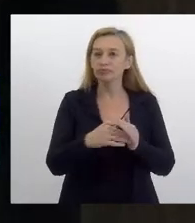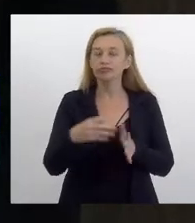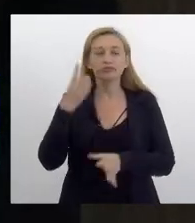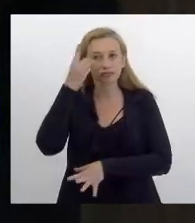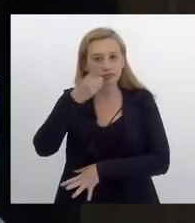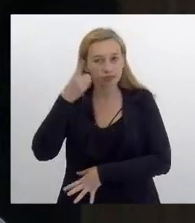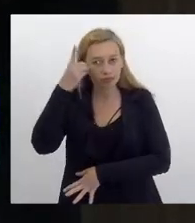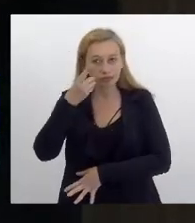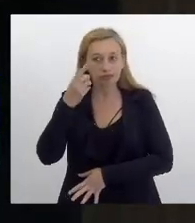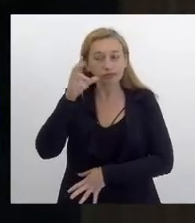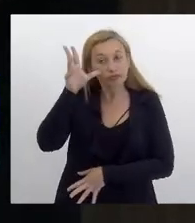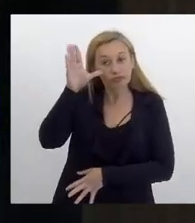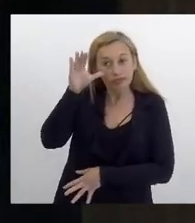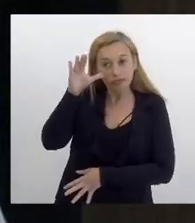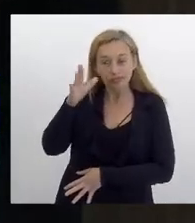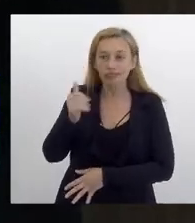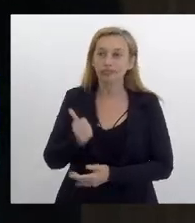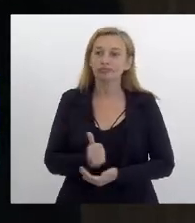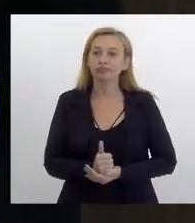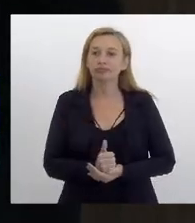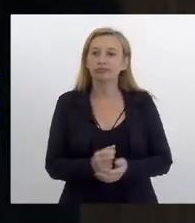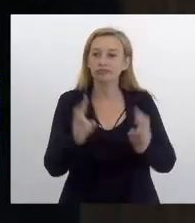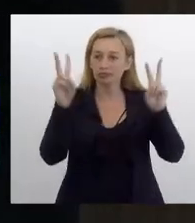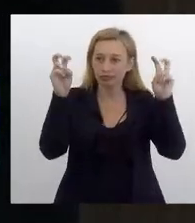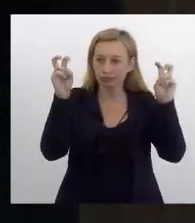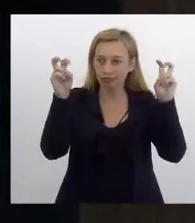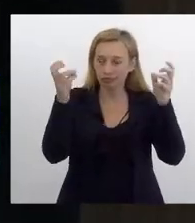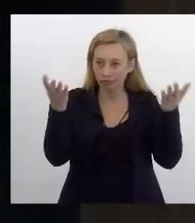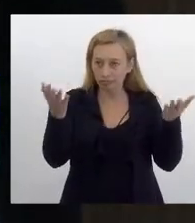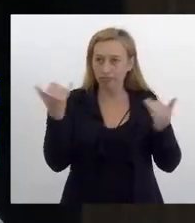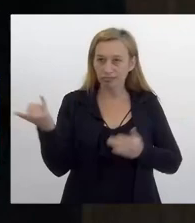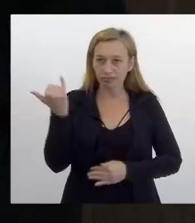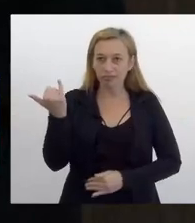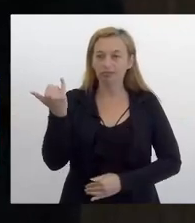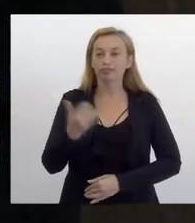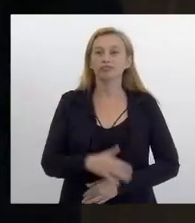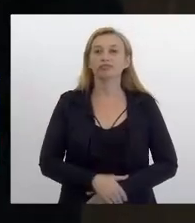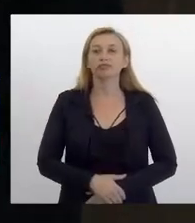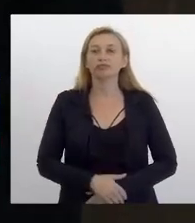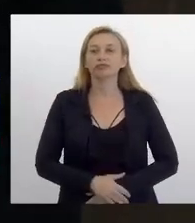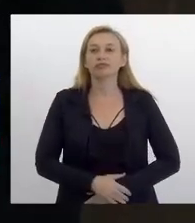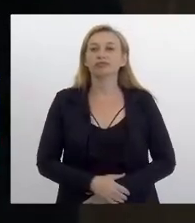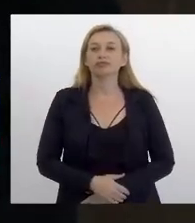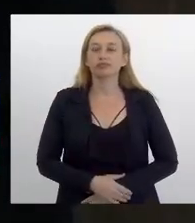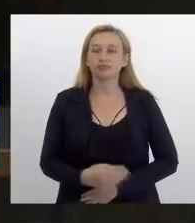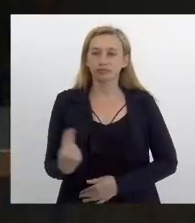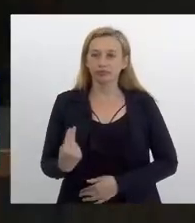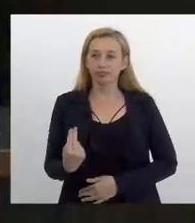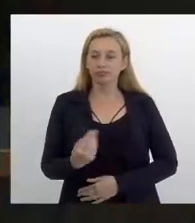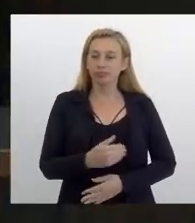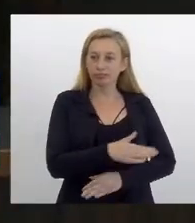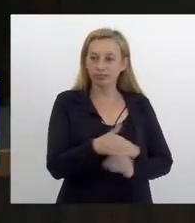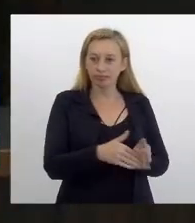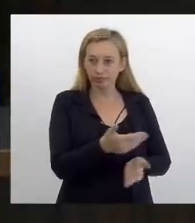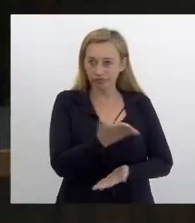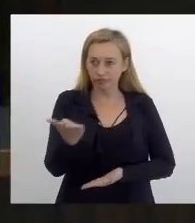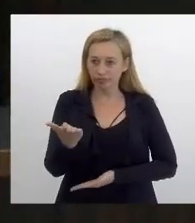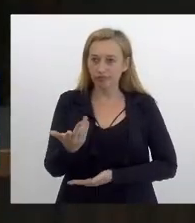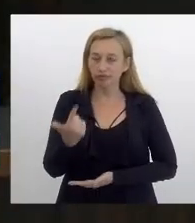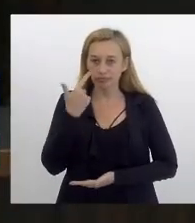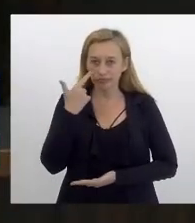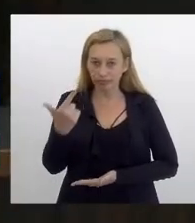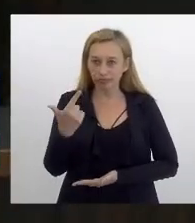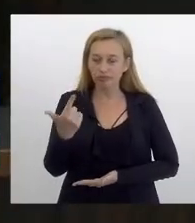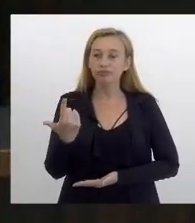deputadas que tenham interesse, afinal, a relevância da matéria é bastante meritória. a autoria. Nós vamos escolhendo, nós vamos